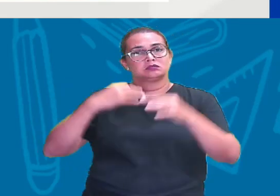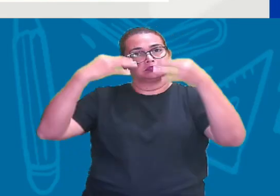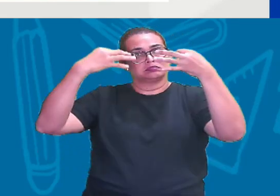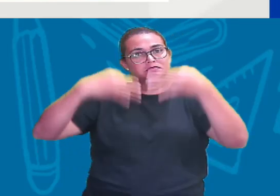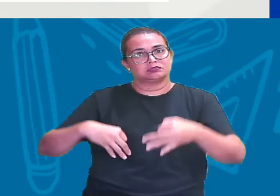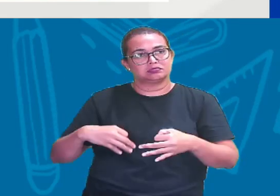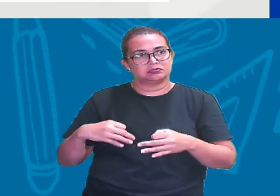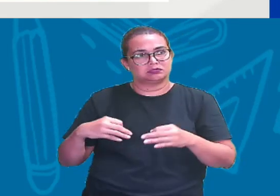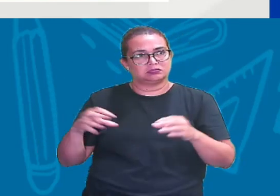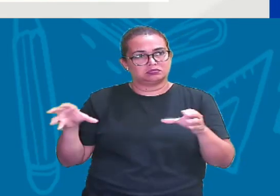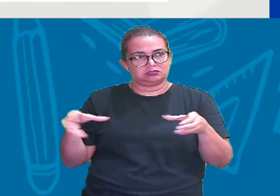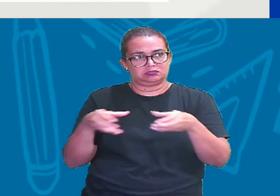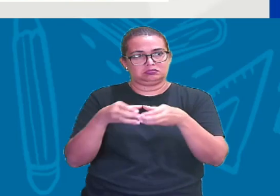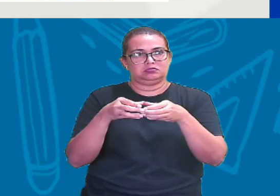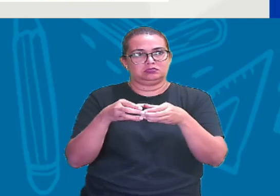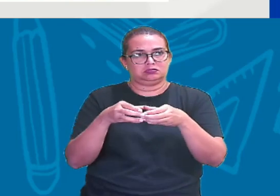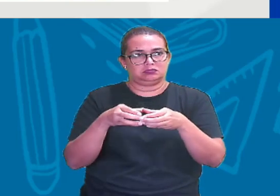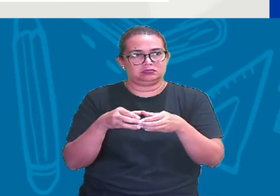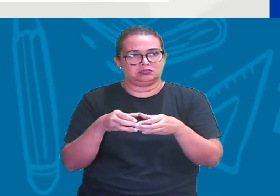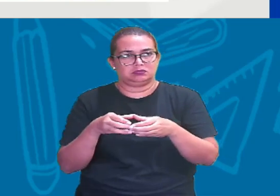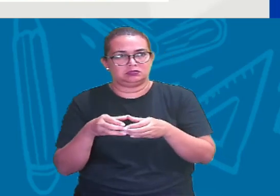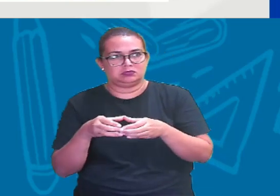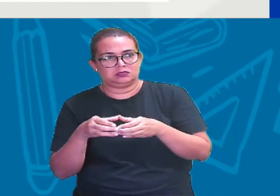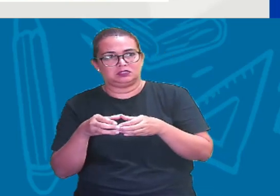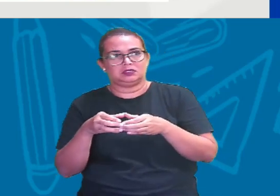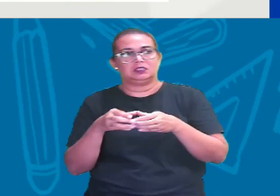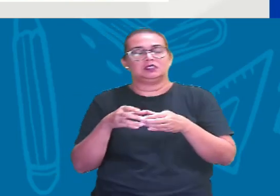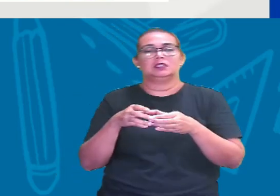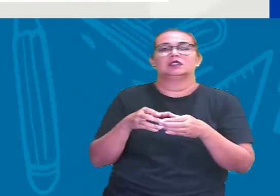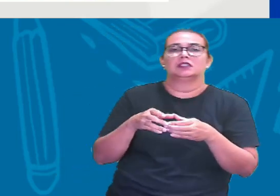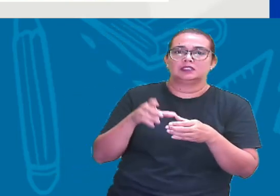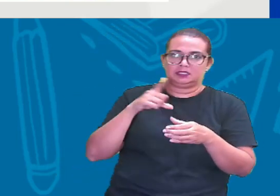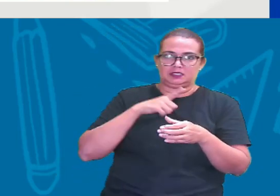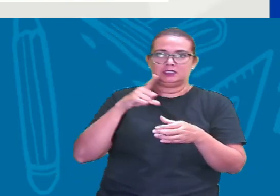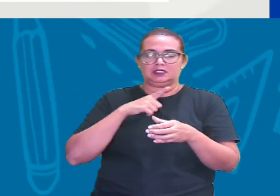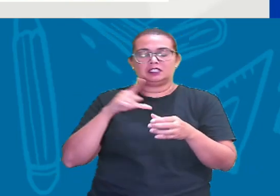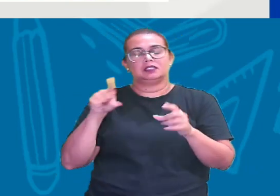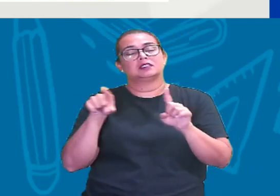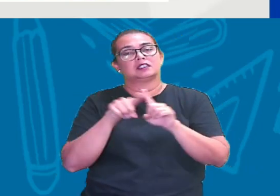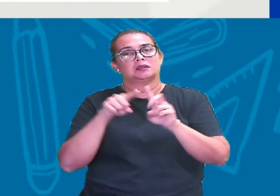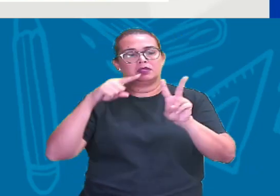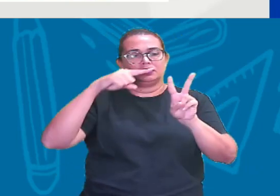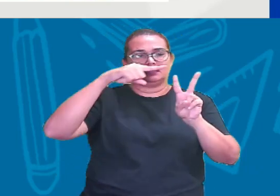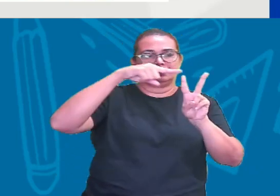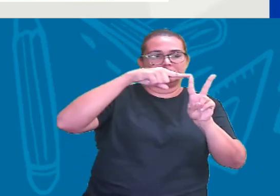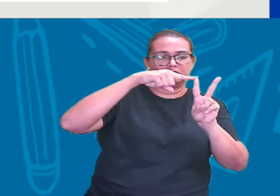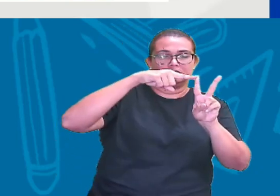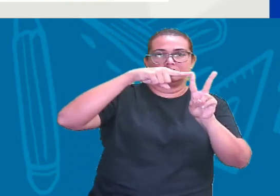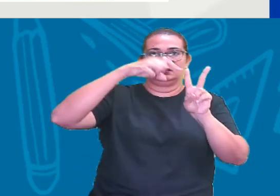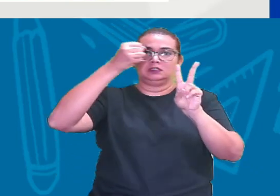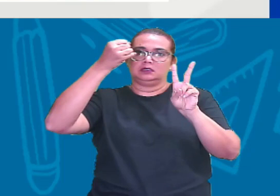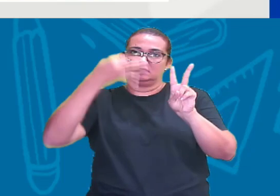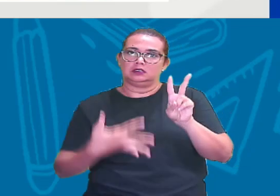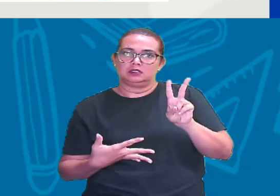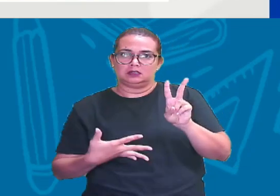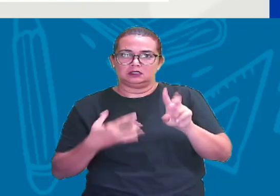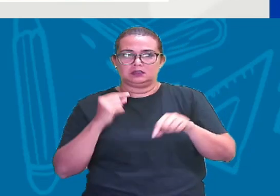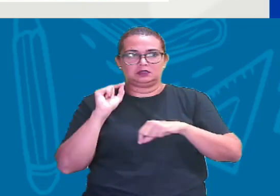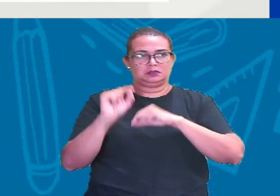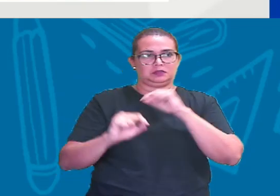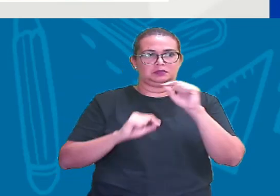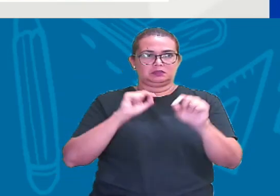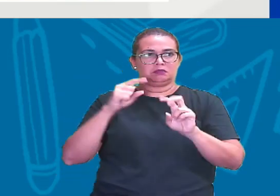E com ele, os irracionais, que é um conjunto